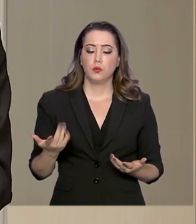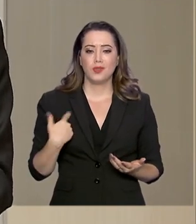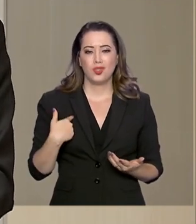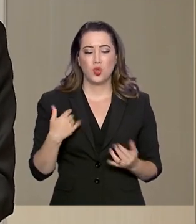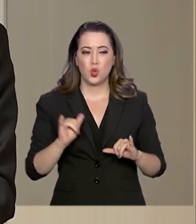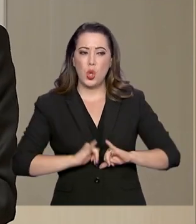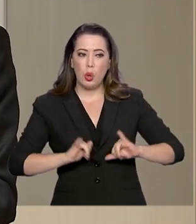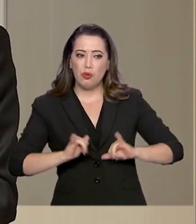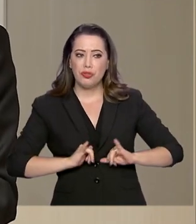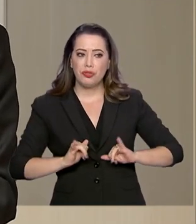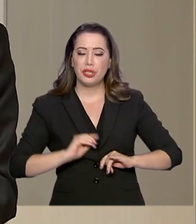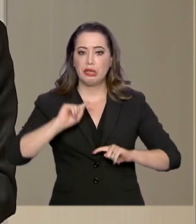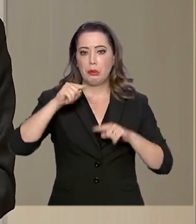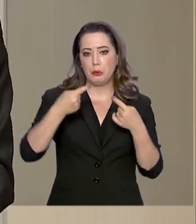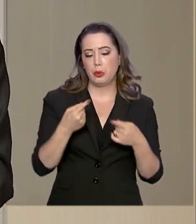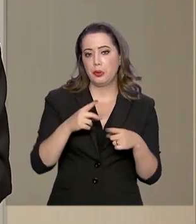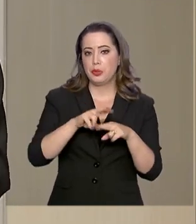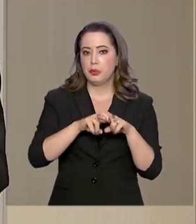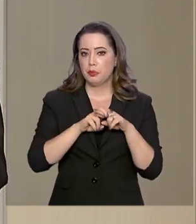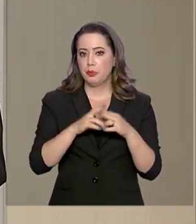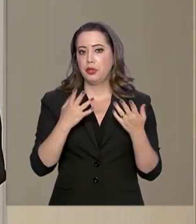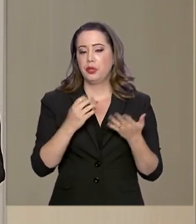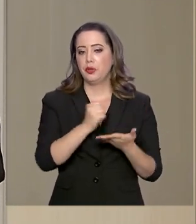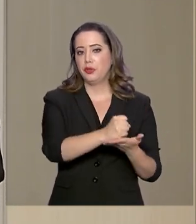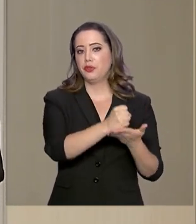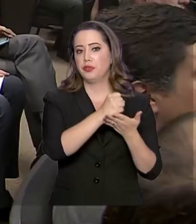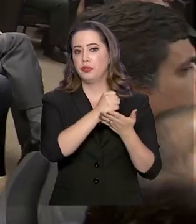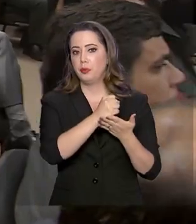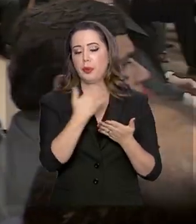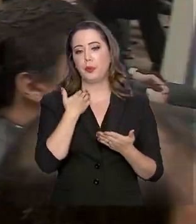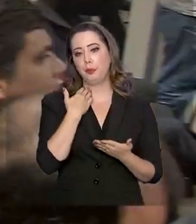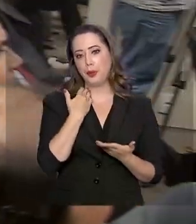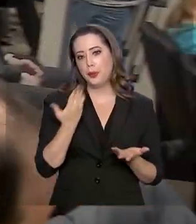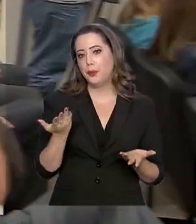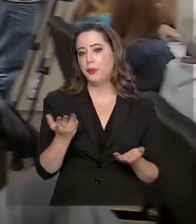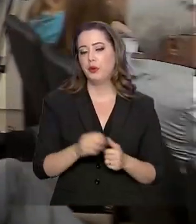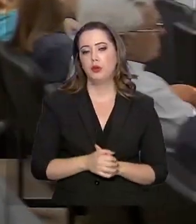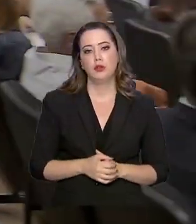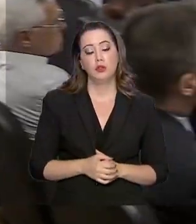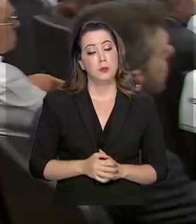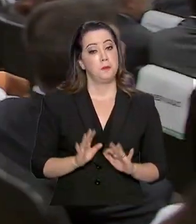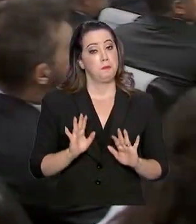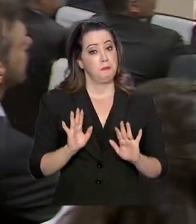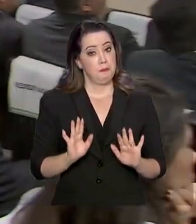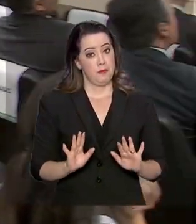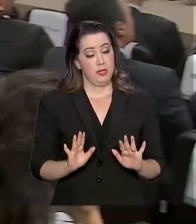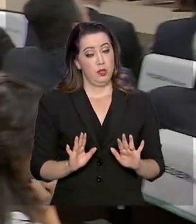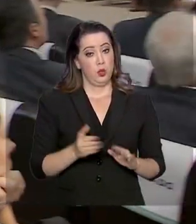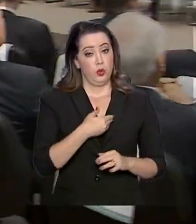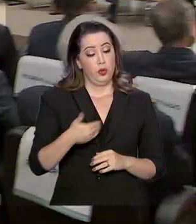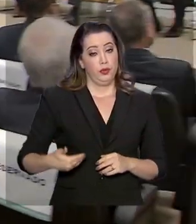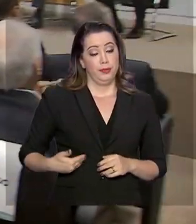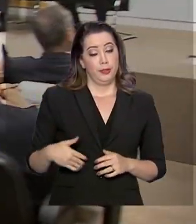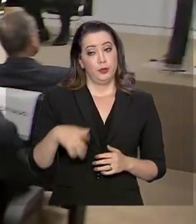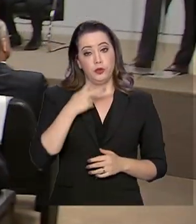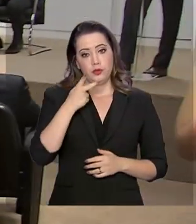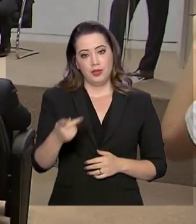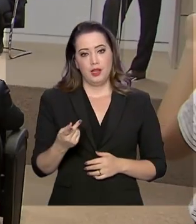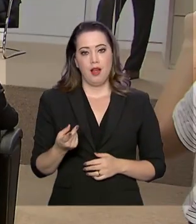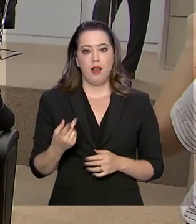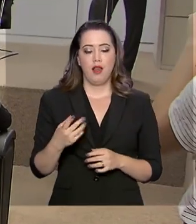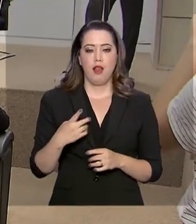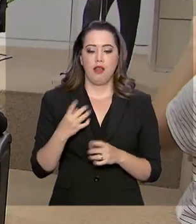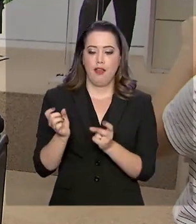vítima de uma eventual retaliação pelo fornecedor de serviços financeiros. Segundo o Governo, a venda casada encarece o crédito rural